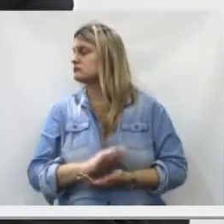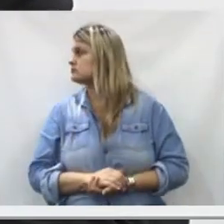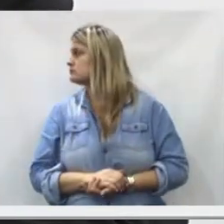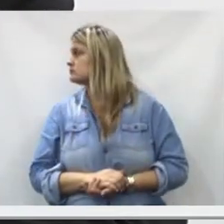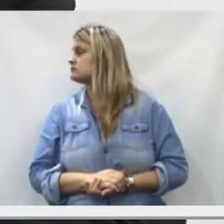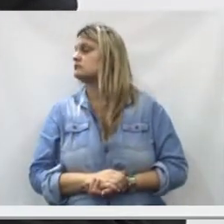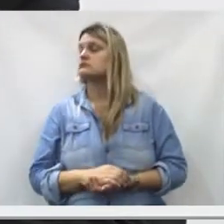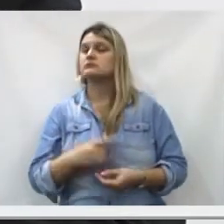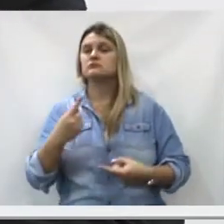em outros municípios. Seria isso.